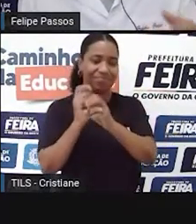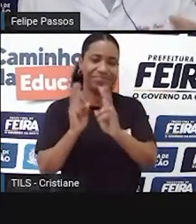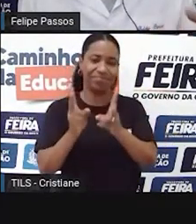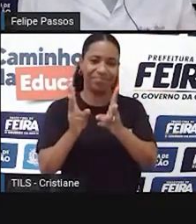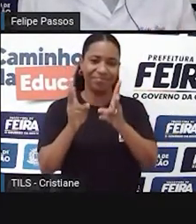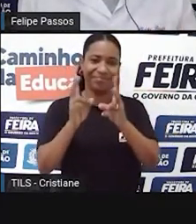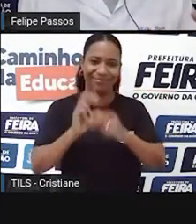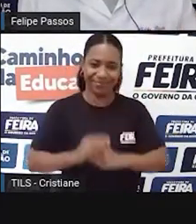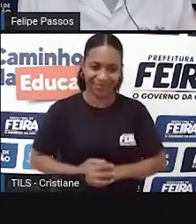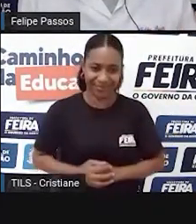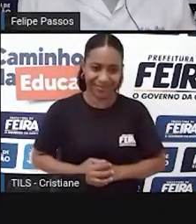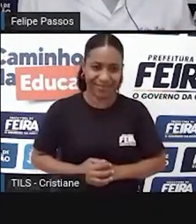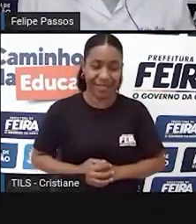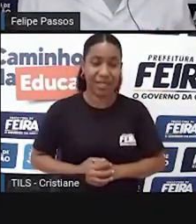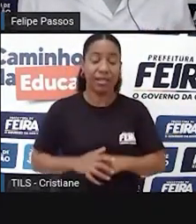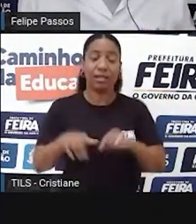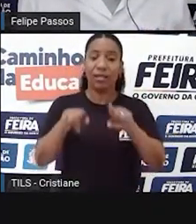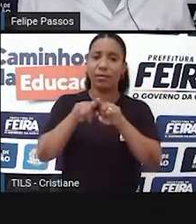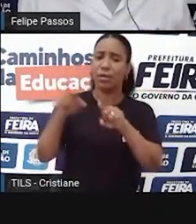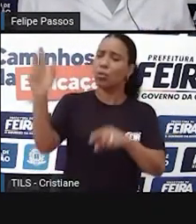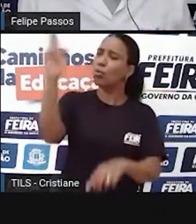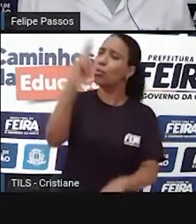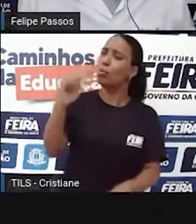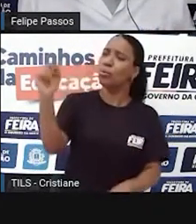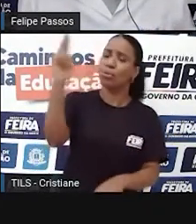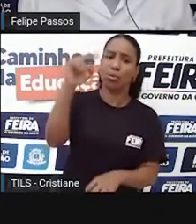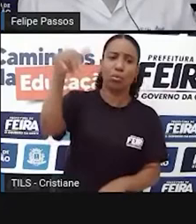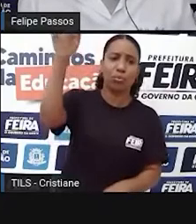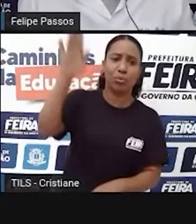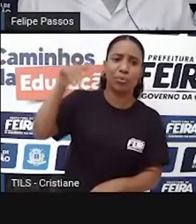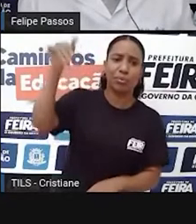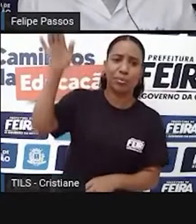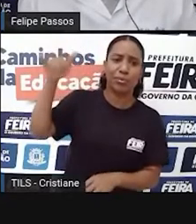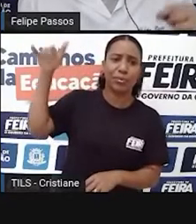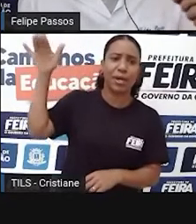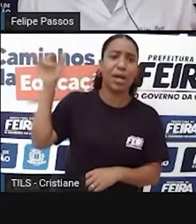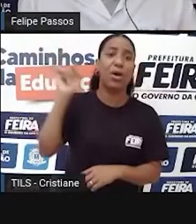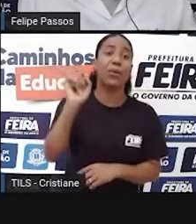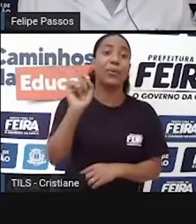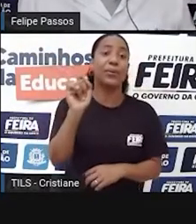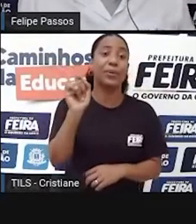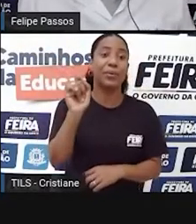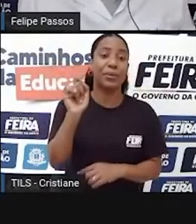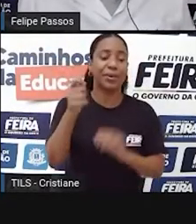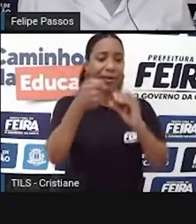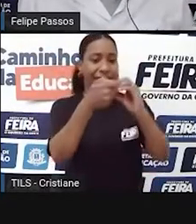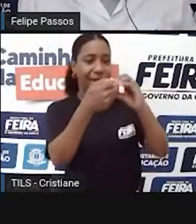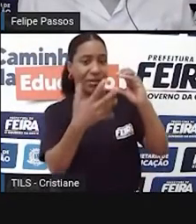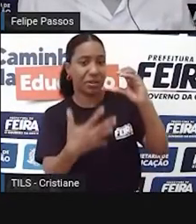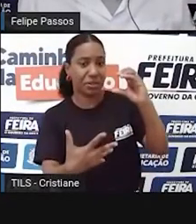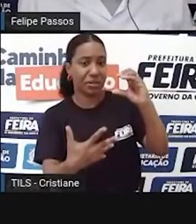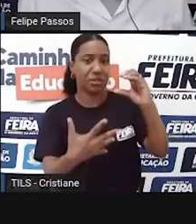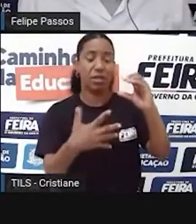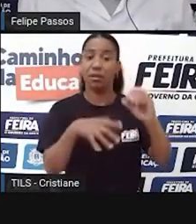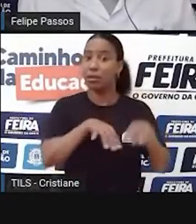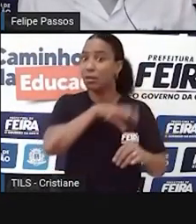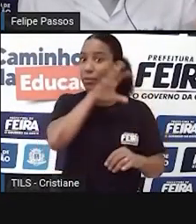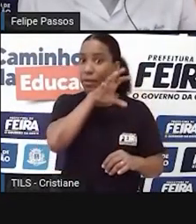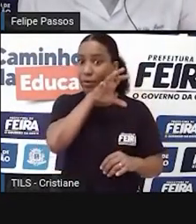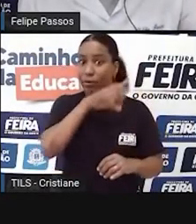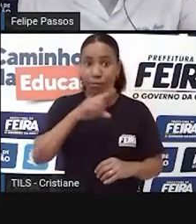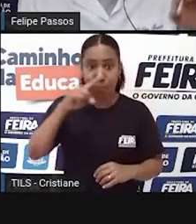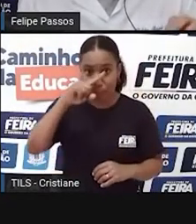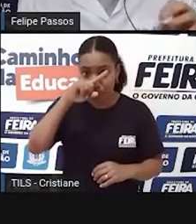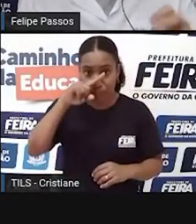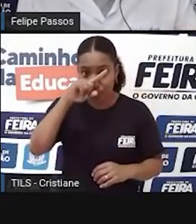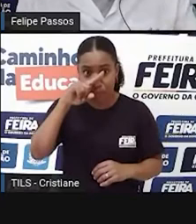características do que tem aqui naquela região, o que tem ali. Então, tem um tipo de animal que é perigoso, aí eles